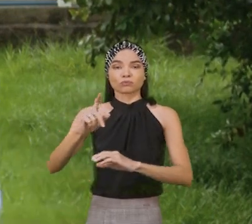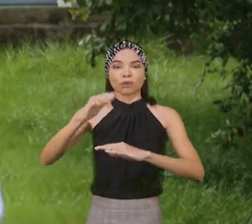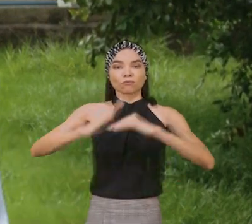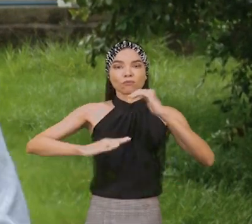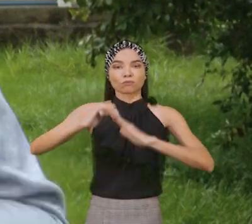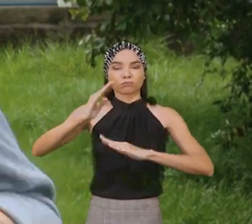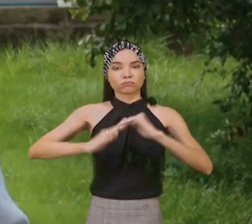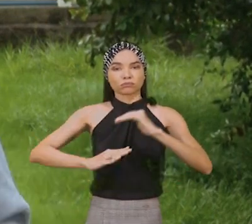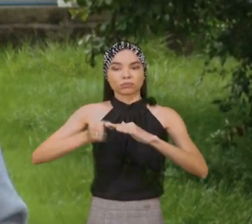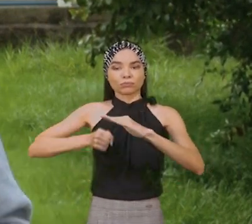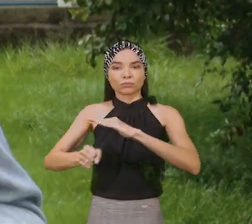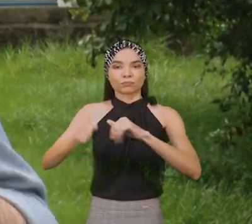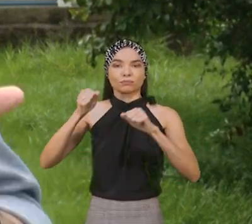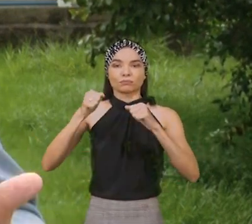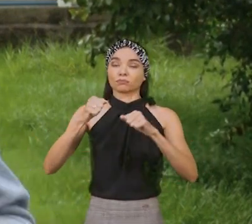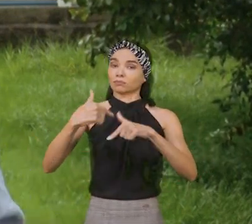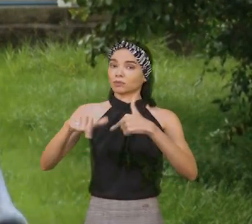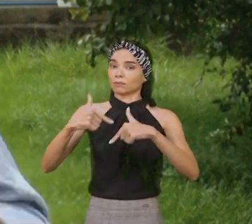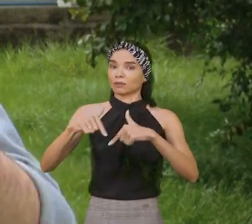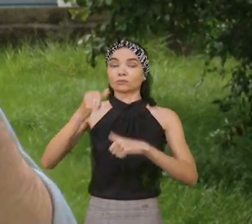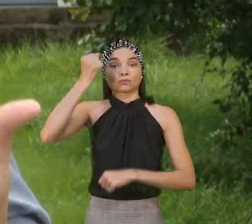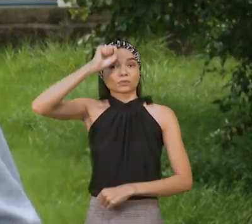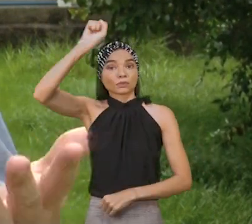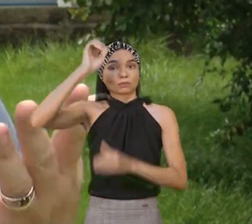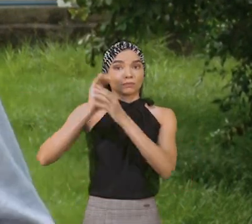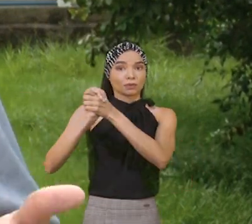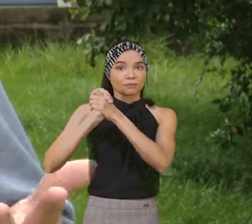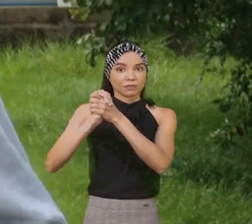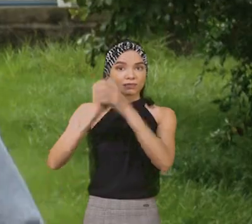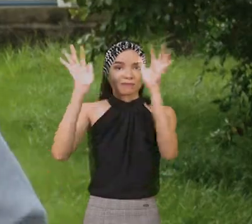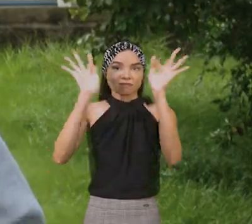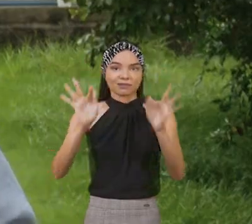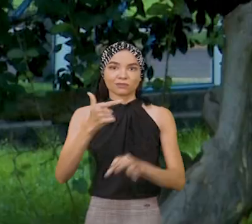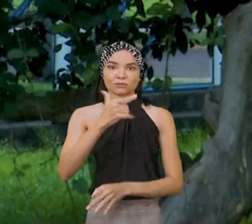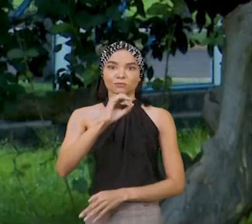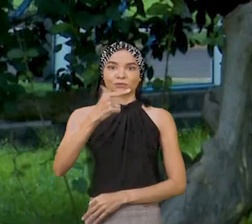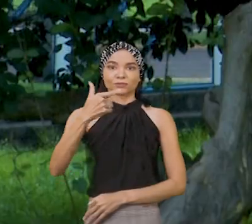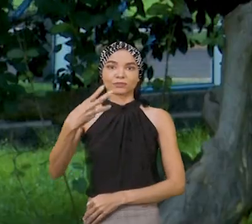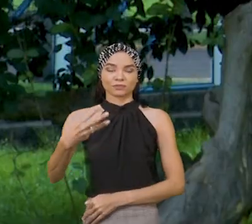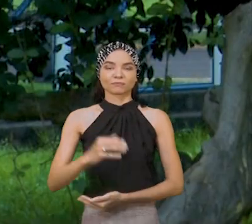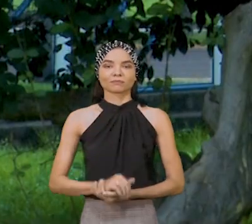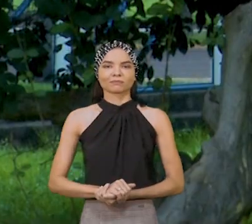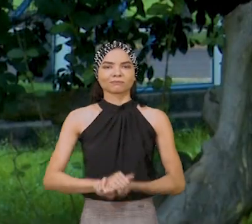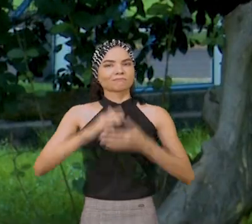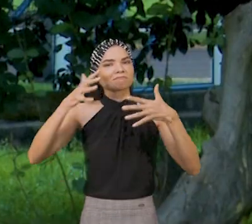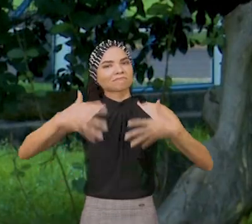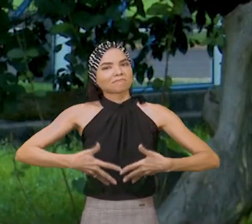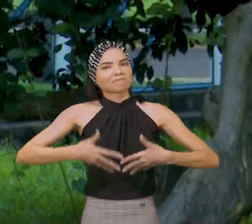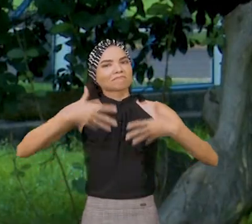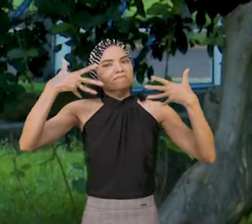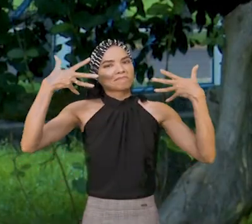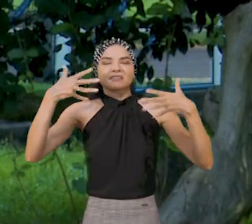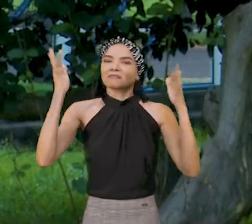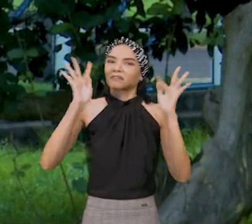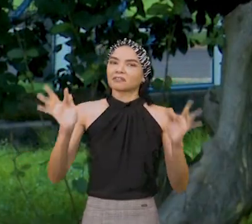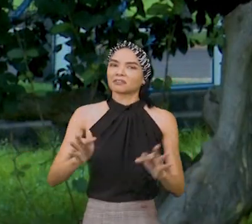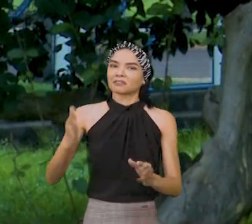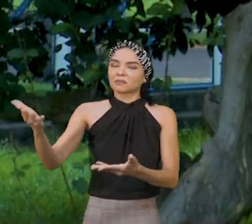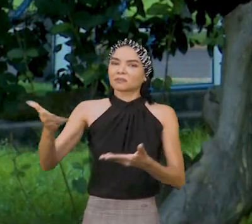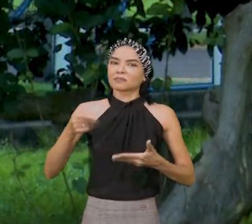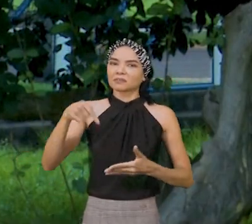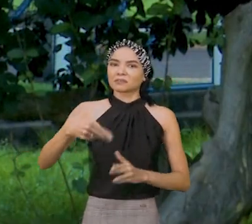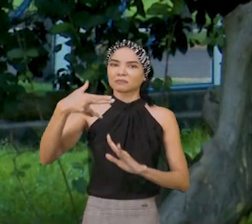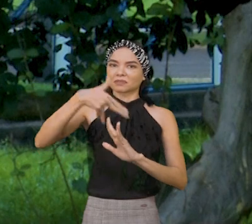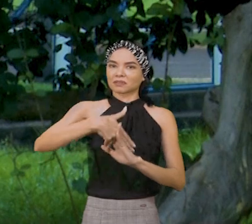mercado de trabalho. Sucesso! Parabéns! E um feliz 2023! Que alegria receber você na nossa universidade!